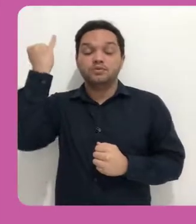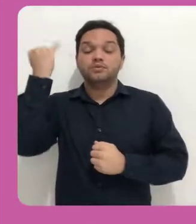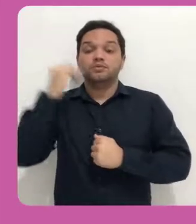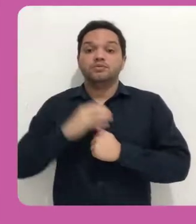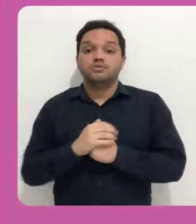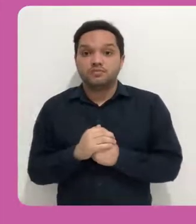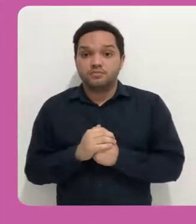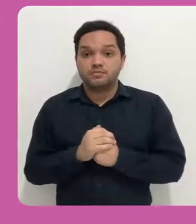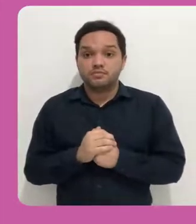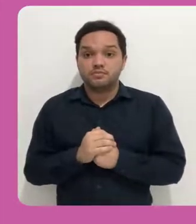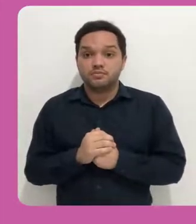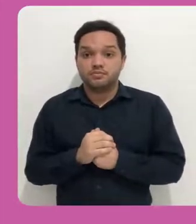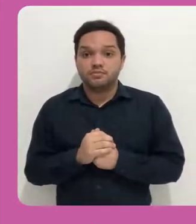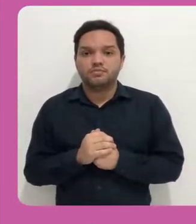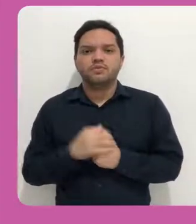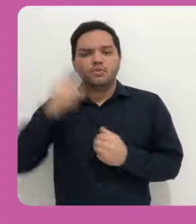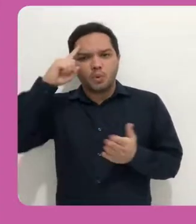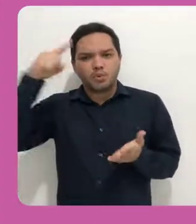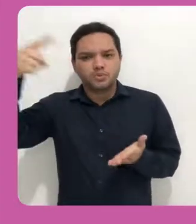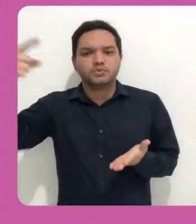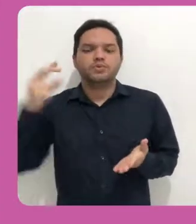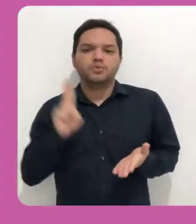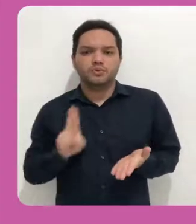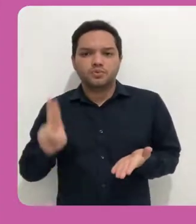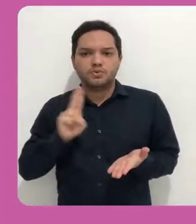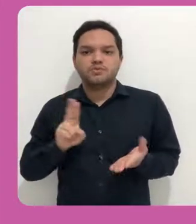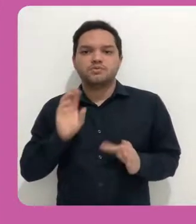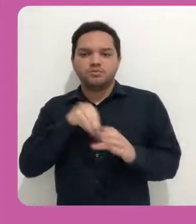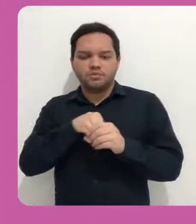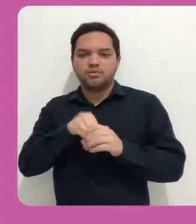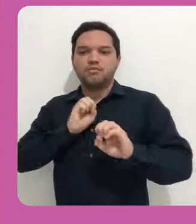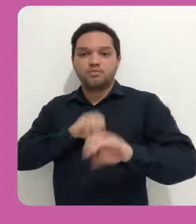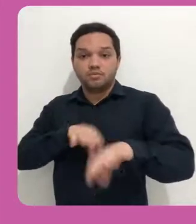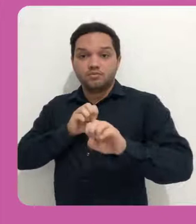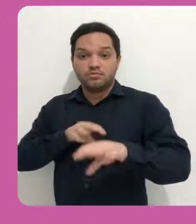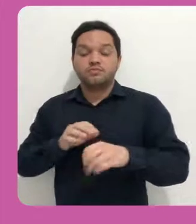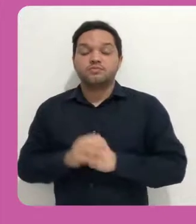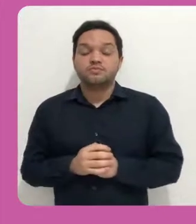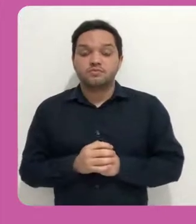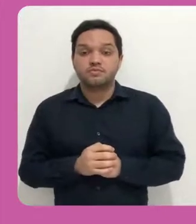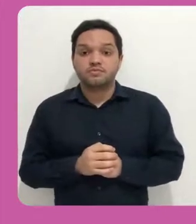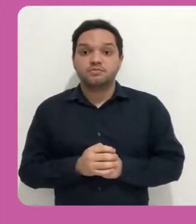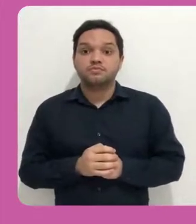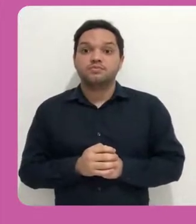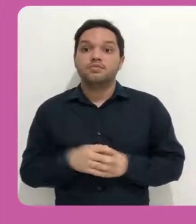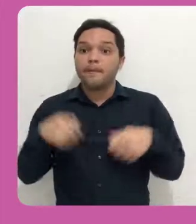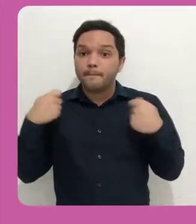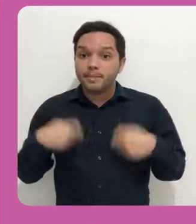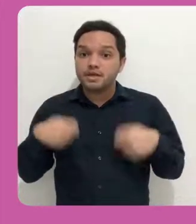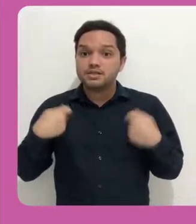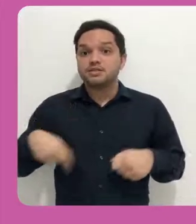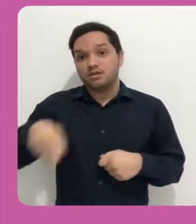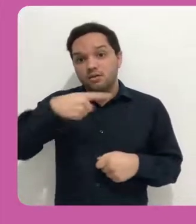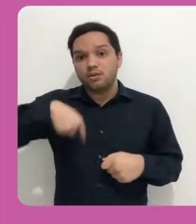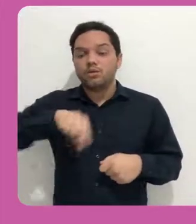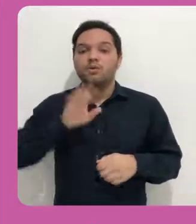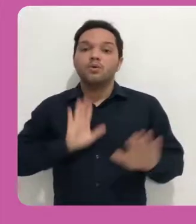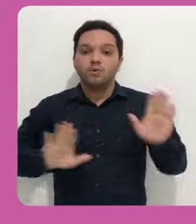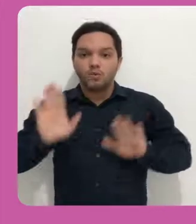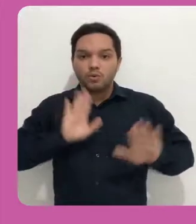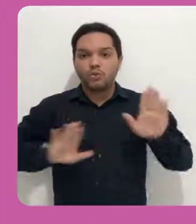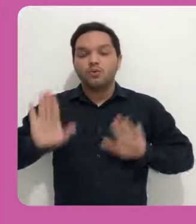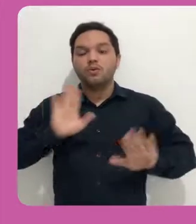tome alguns cuidados para evitar que o aluno fique perdido com essa quantidade de recursos.